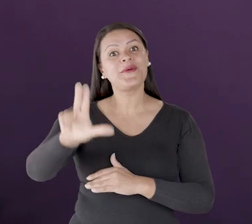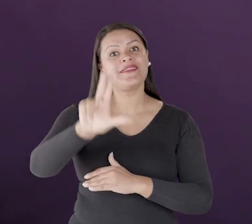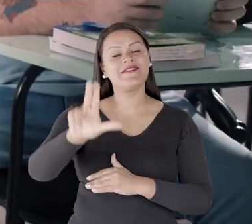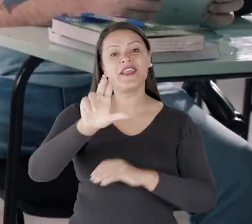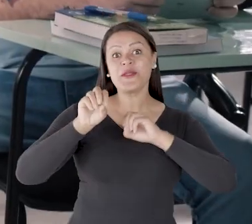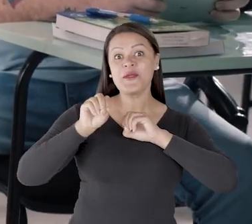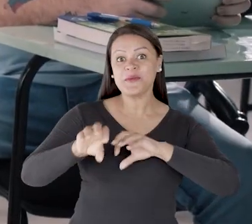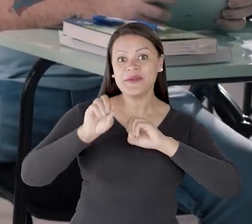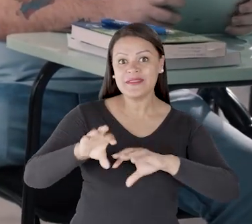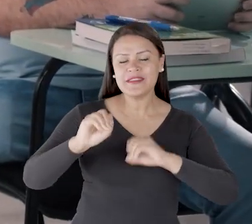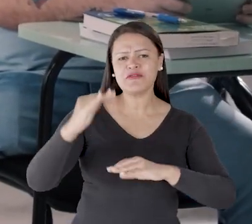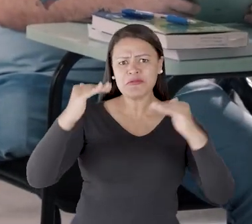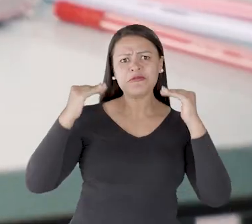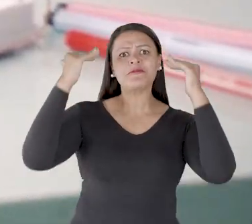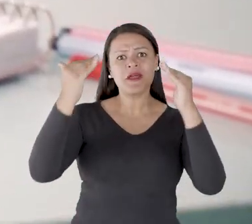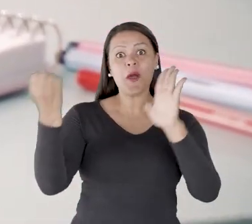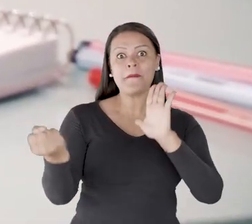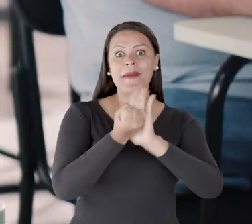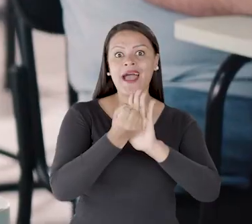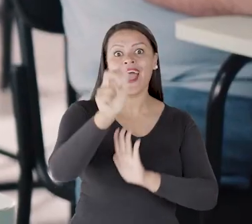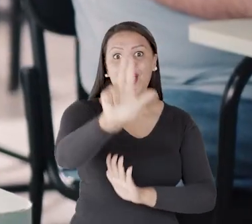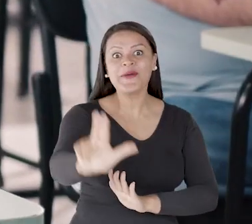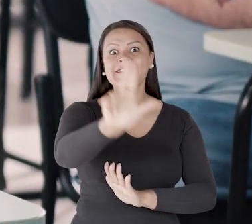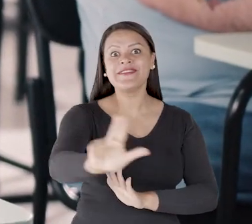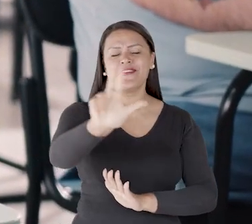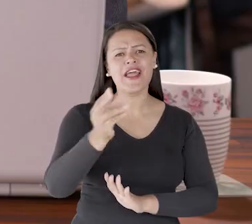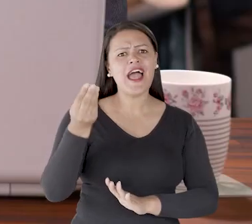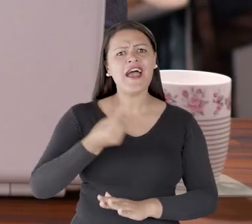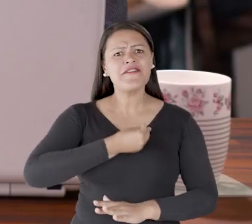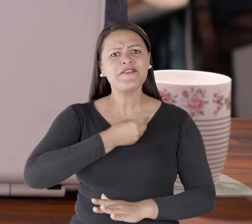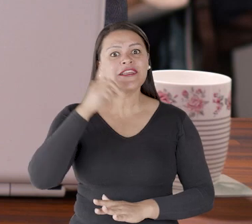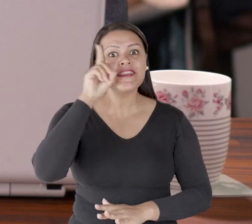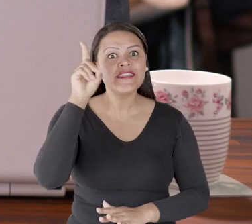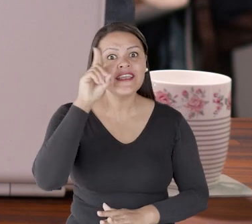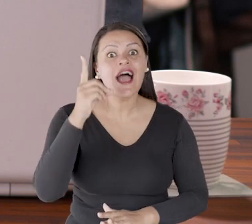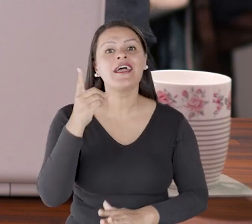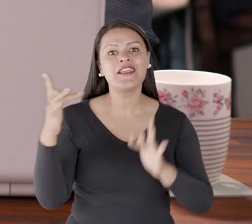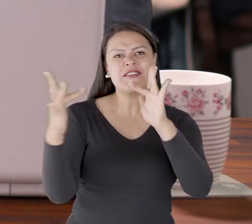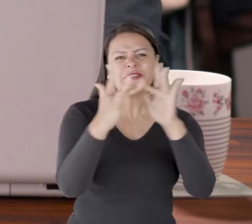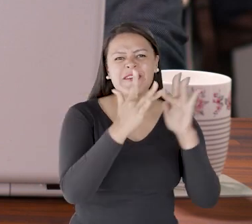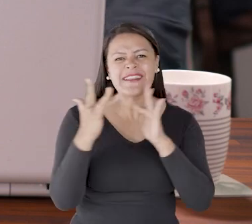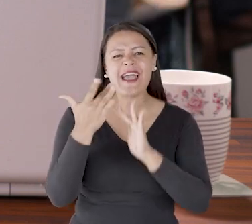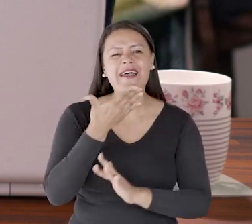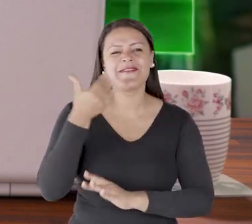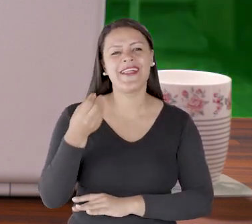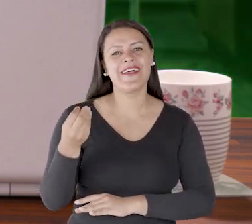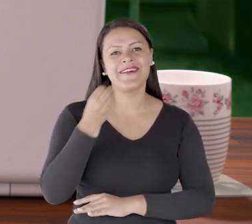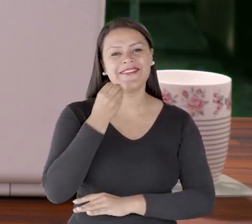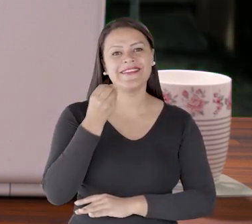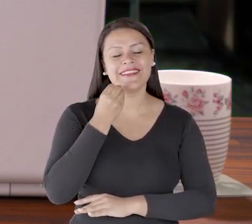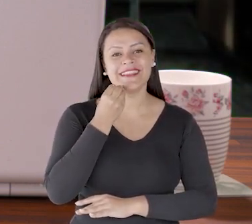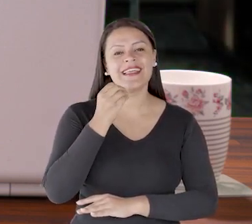Univille. Um ensino superior com a força do reconhecimento Univille, que traz vivências reais para a sua tela e te